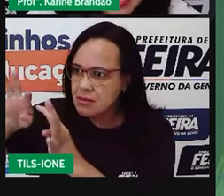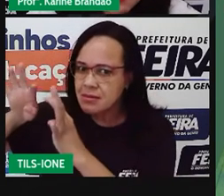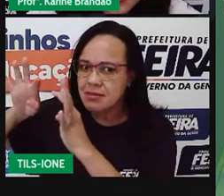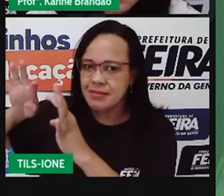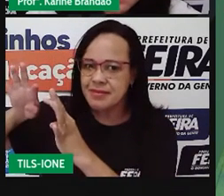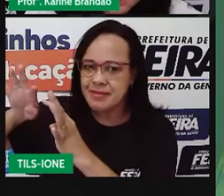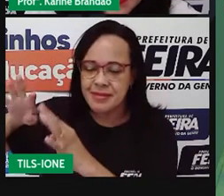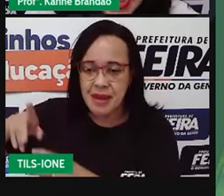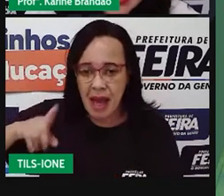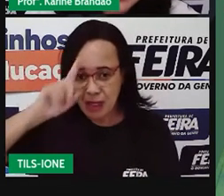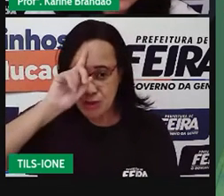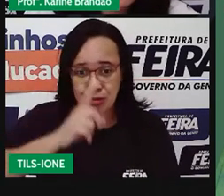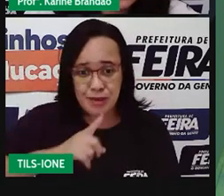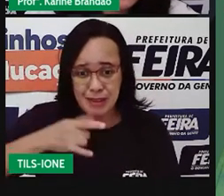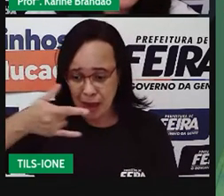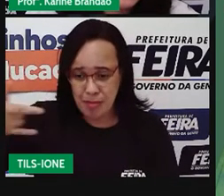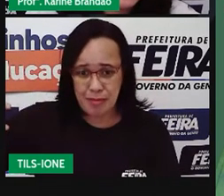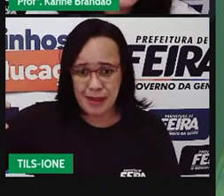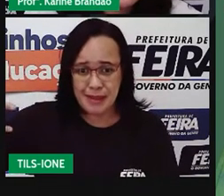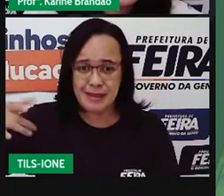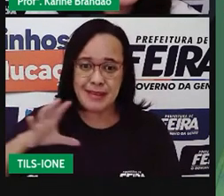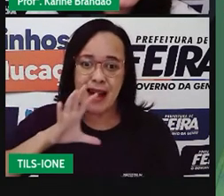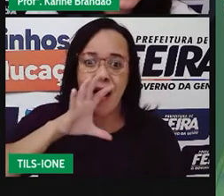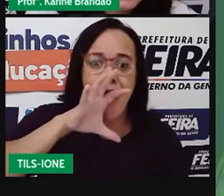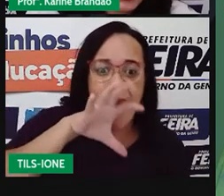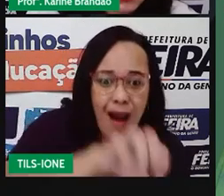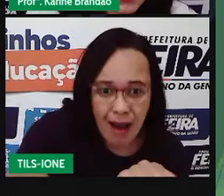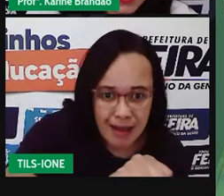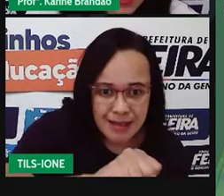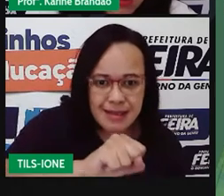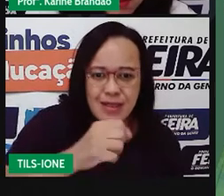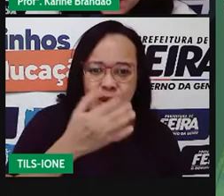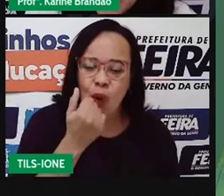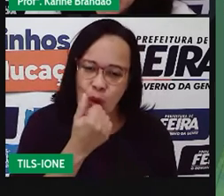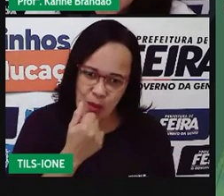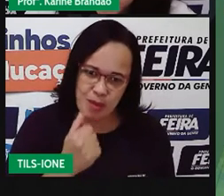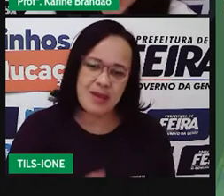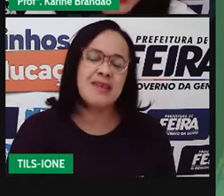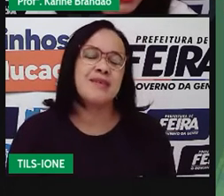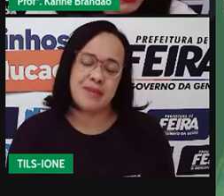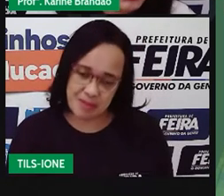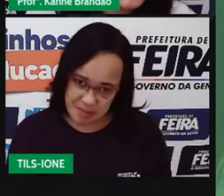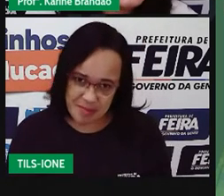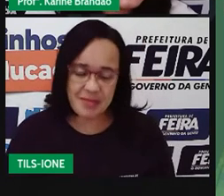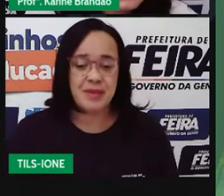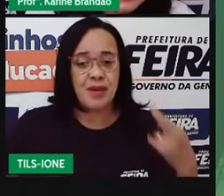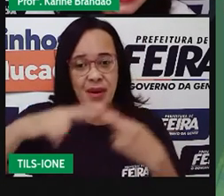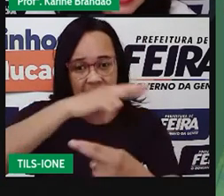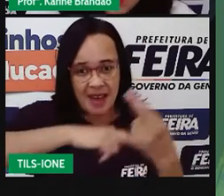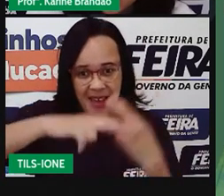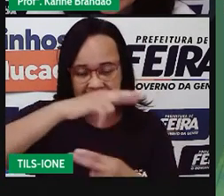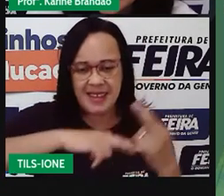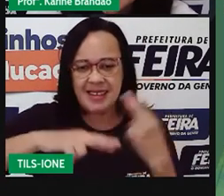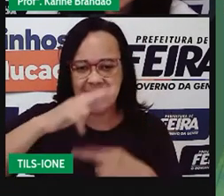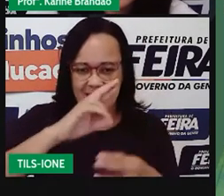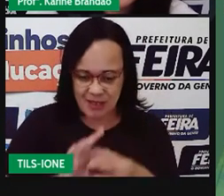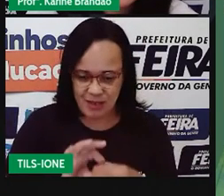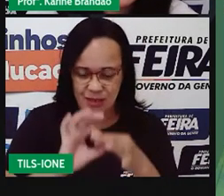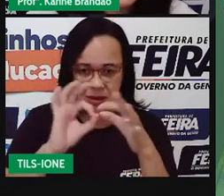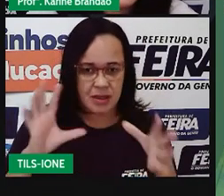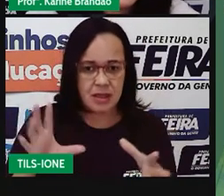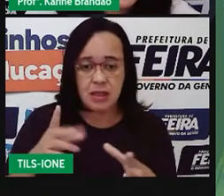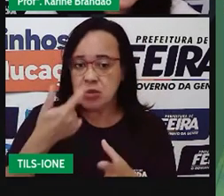desavisados. Tá? Então, são tipos de predações, tá bom? Relações ecológicas desarmônicas.